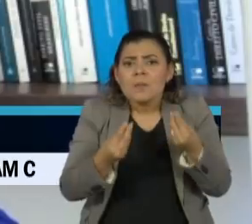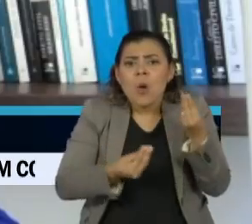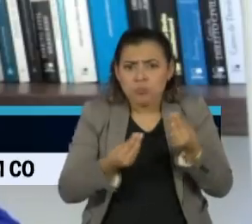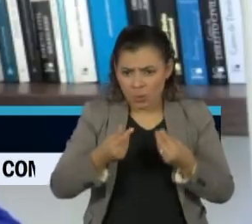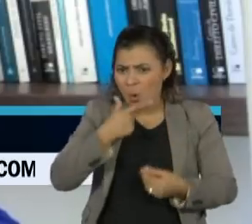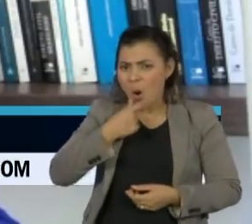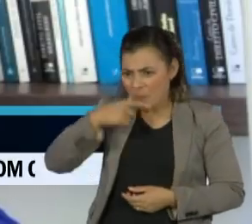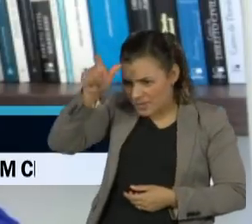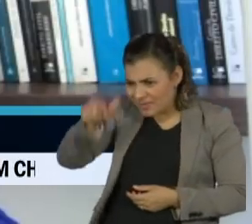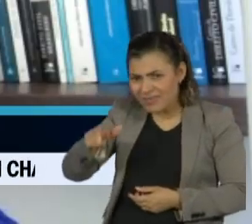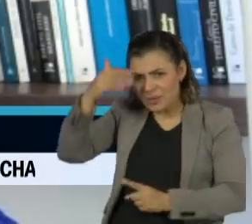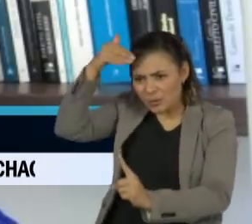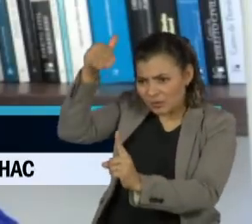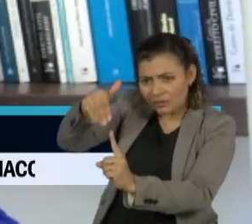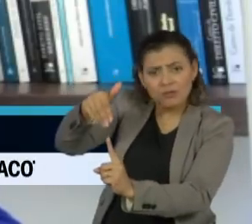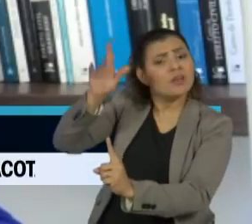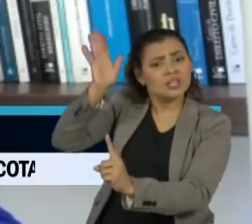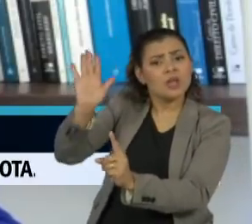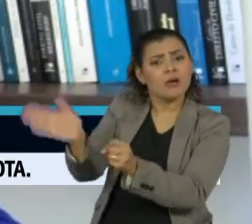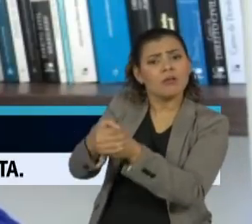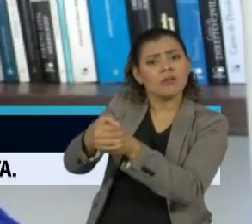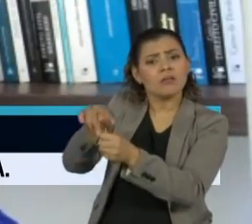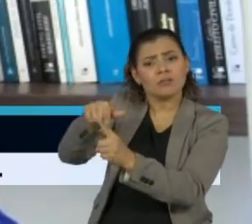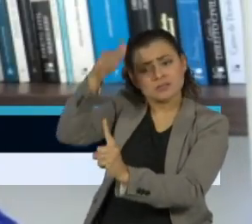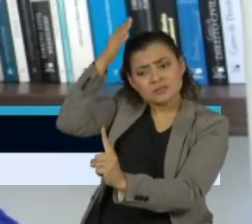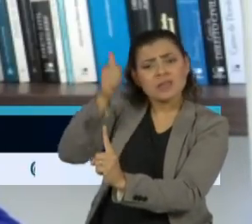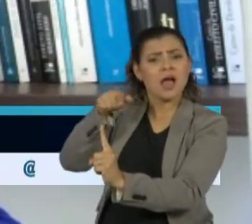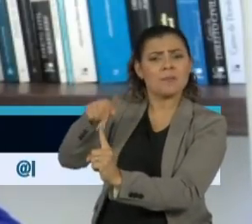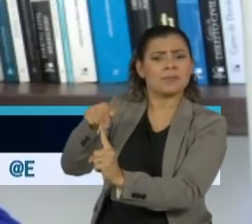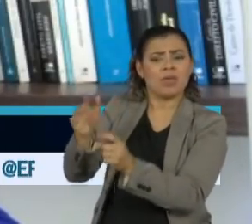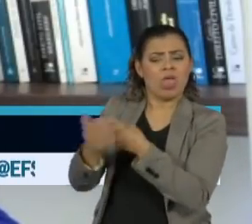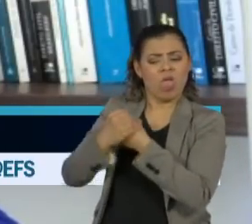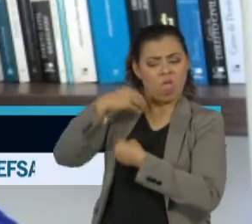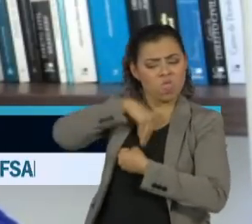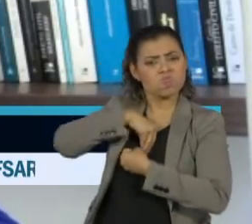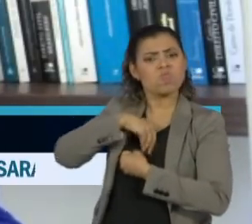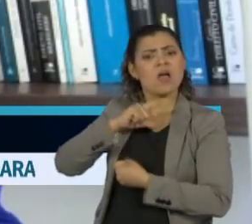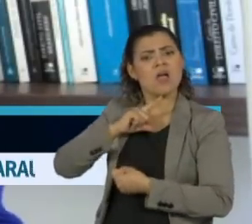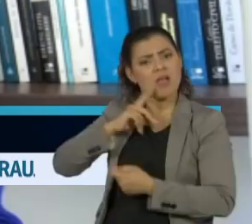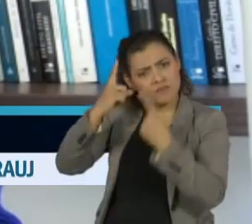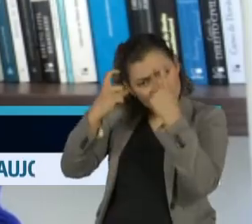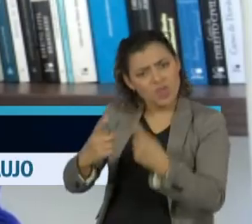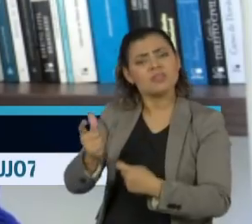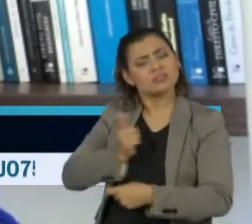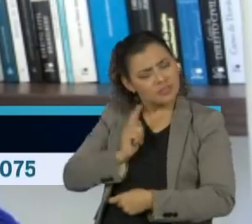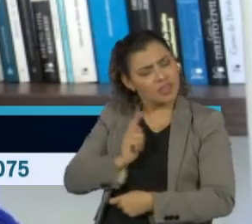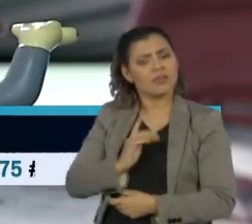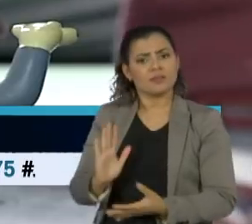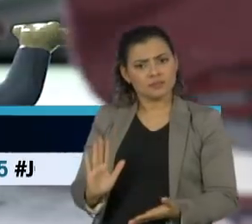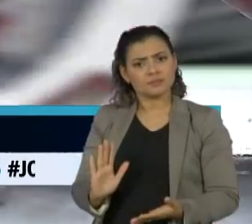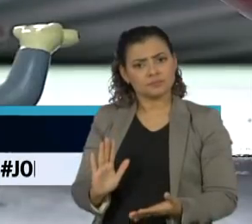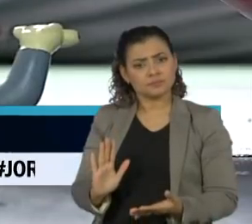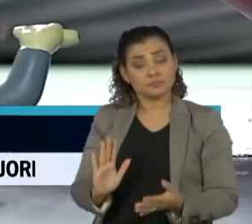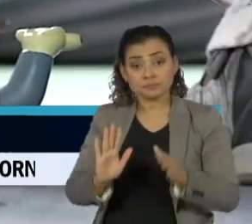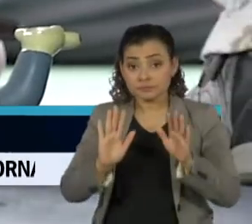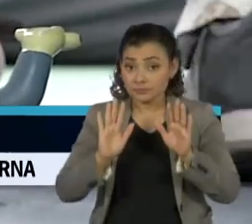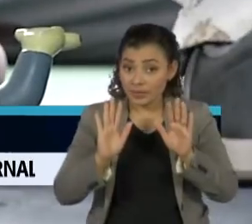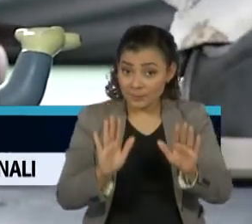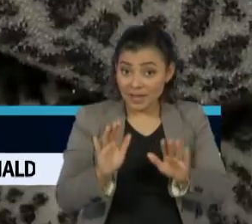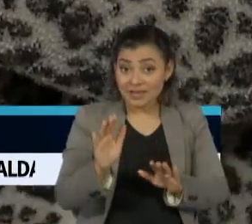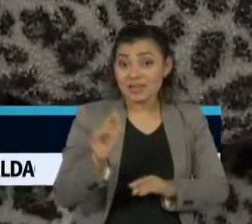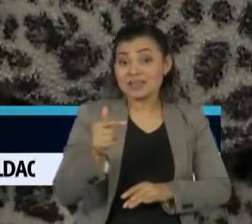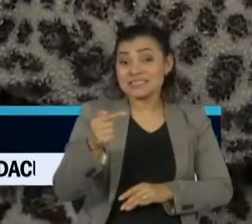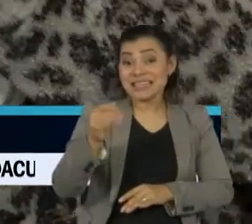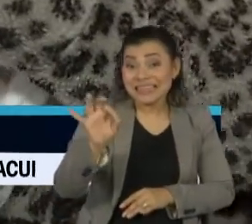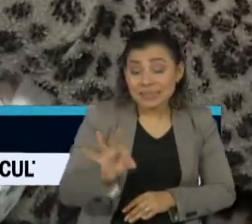agressor já é um potencial agressor antes desses fatores do isolamento. Mais de 70